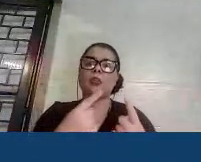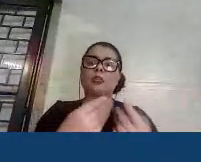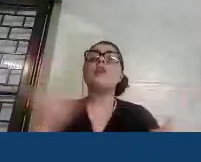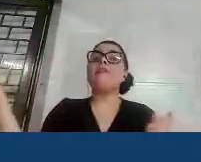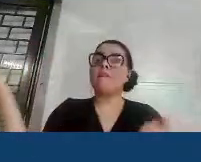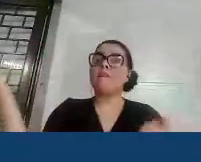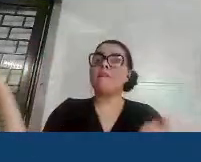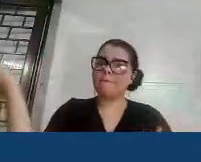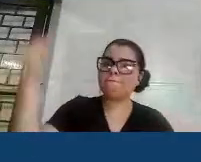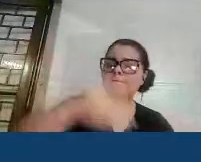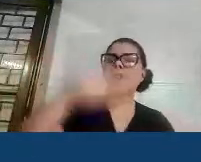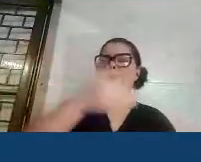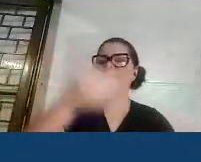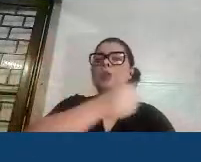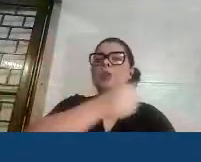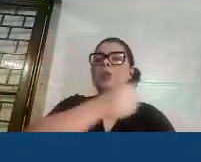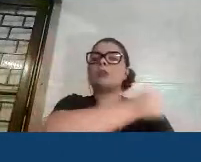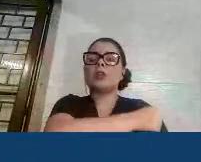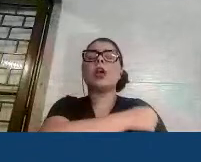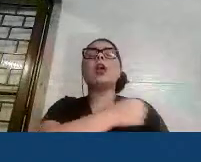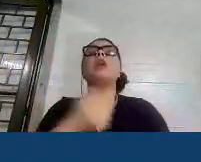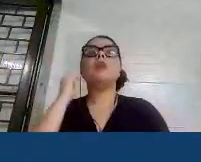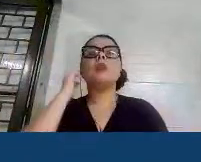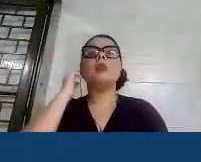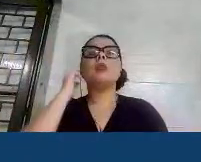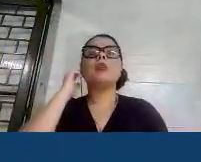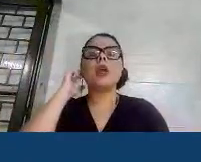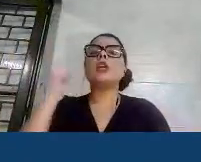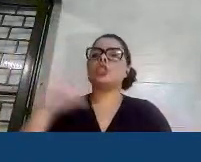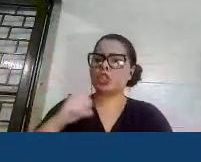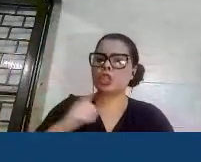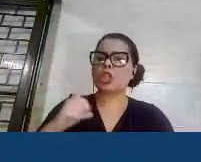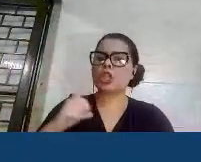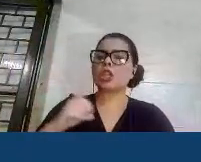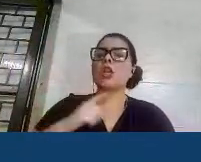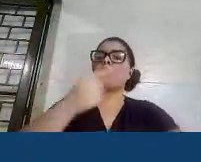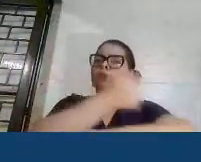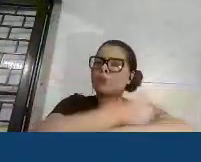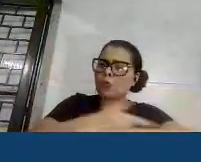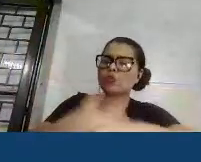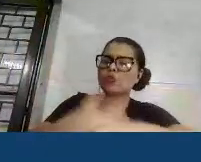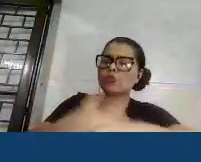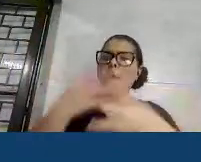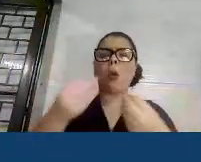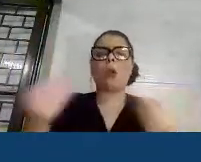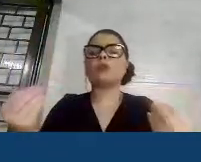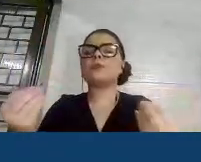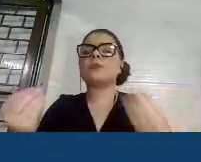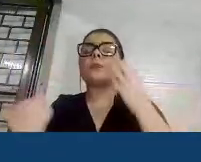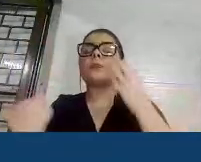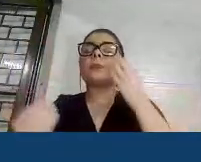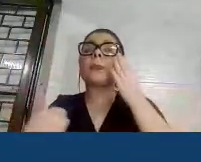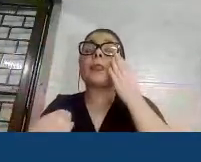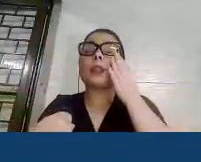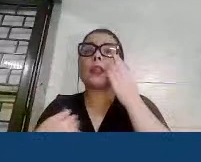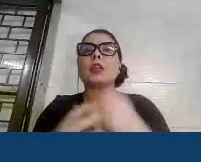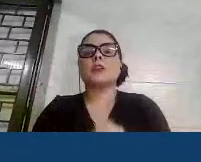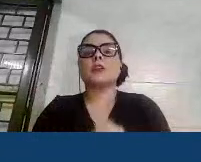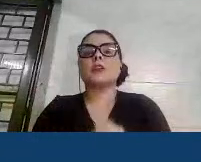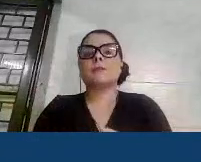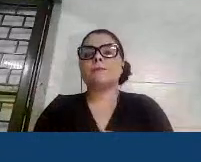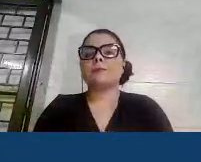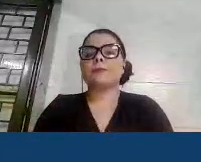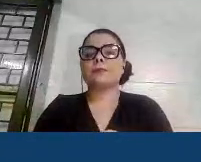turma lá, não que não houve ausência, mas teve um comprometimento de muitos e ali o universo foi, sabe,